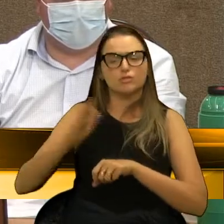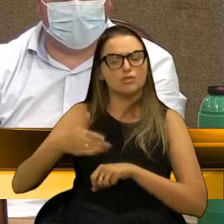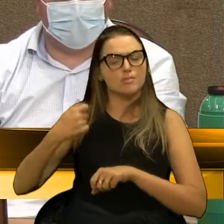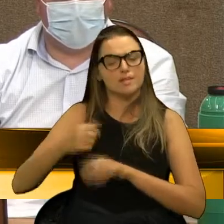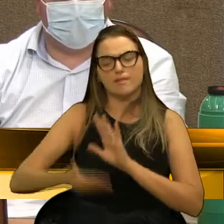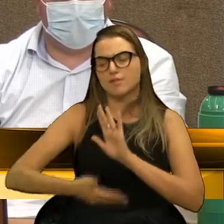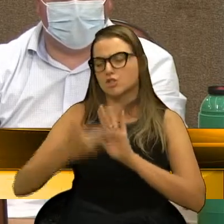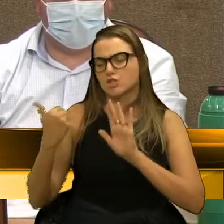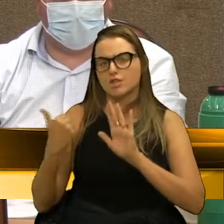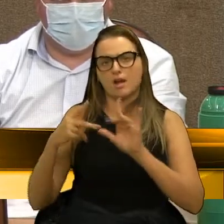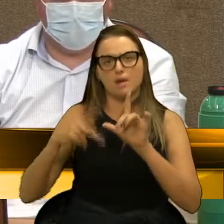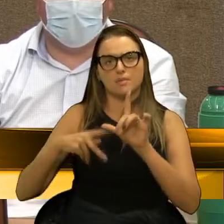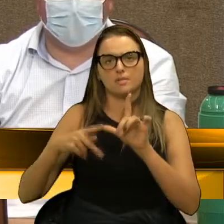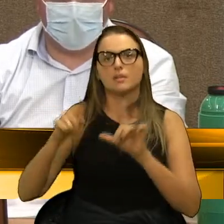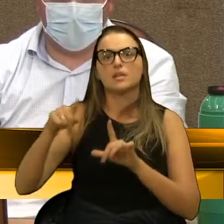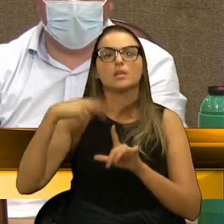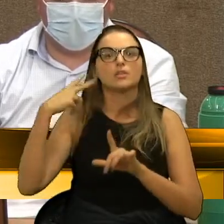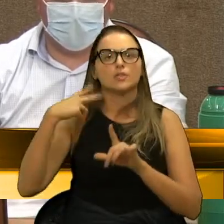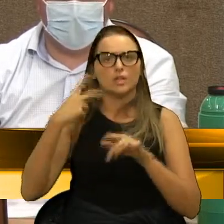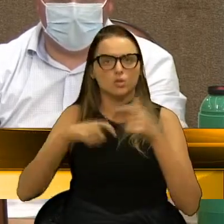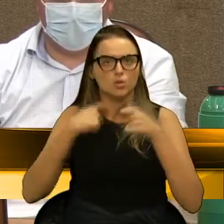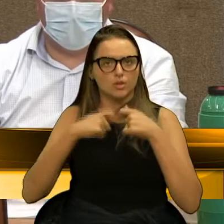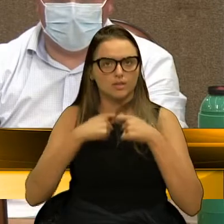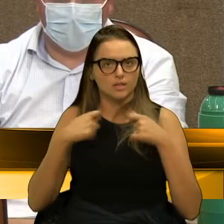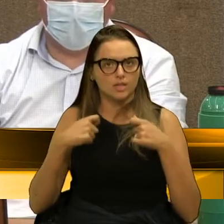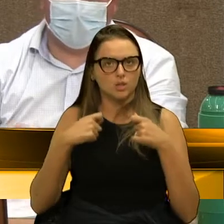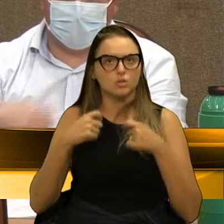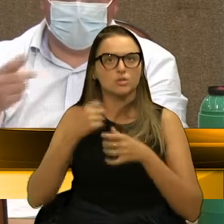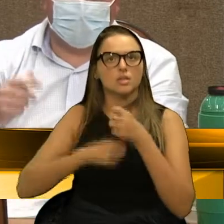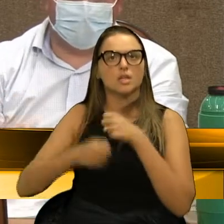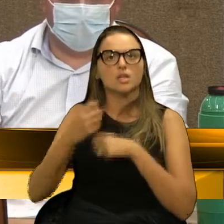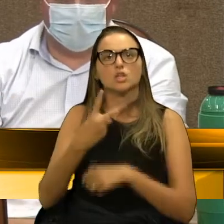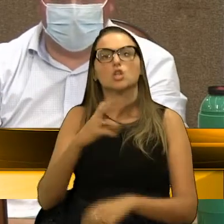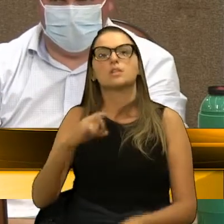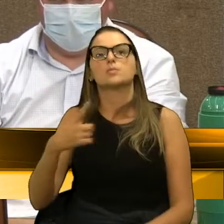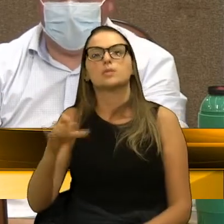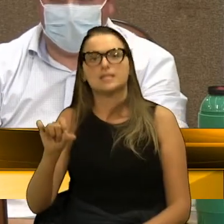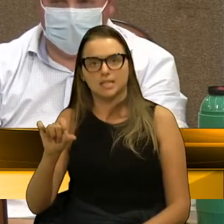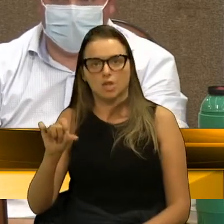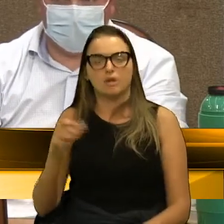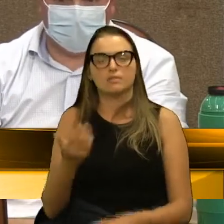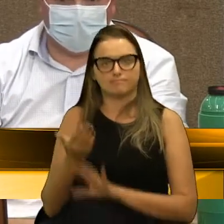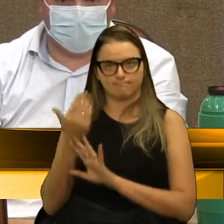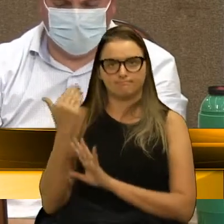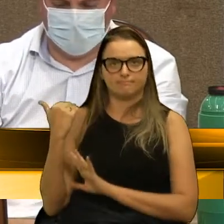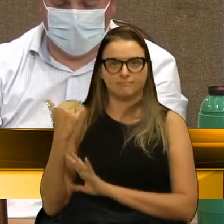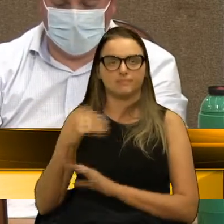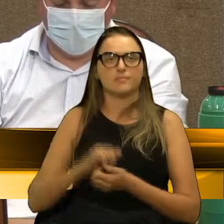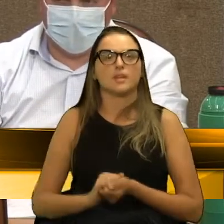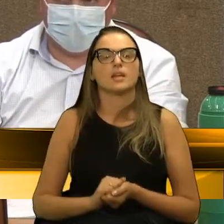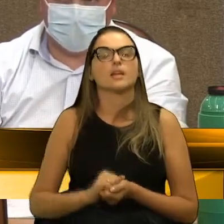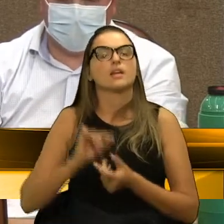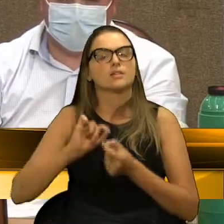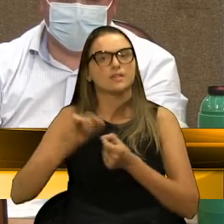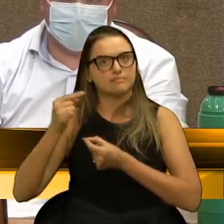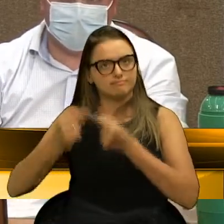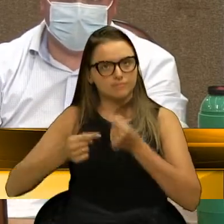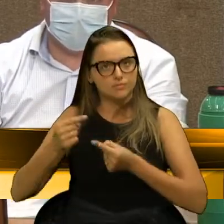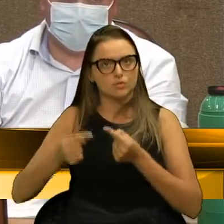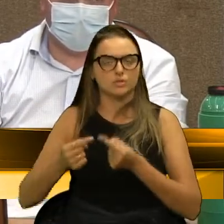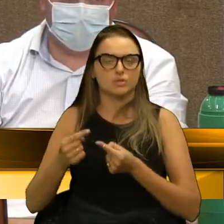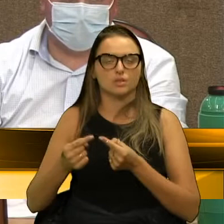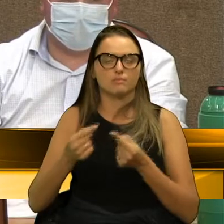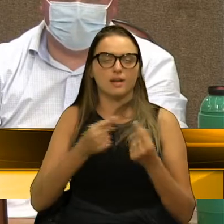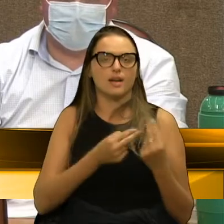caído isso. E aí o vereador Daniel Luz, ao ano passado, acho que foi, o ano retrasado, o retrasado puxou para ele essa